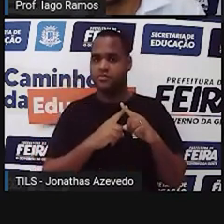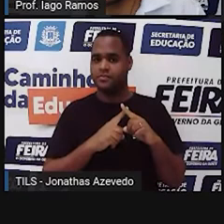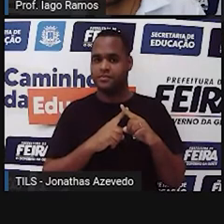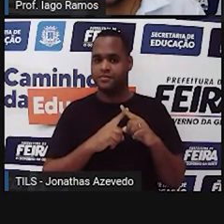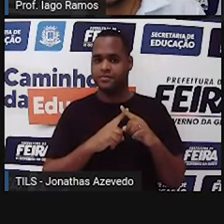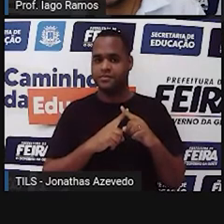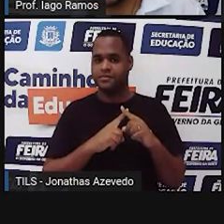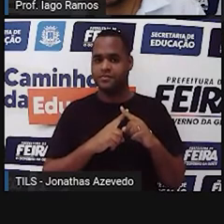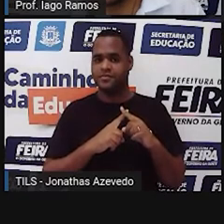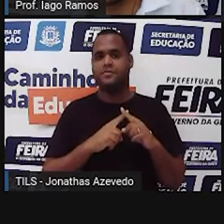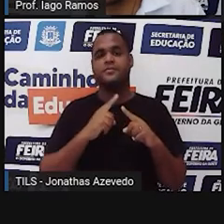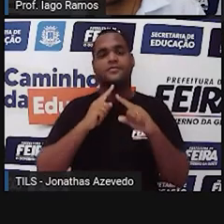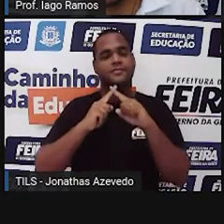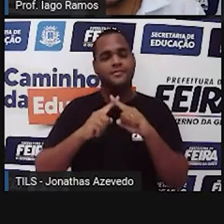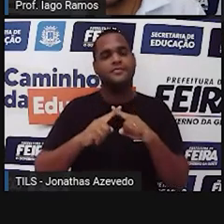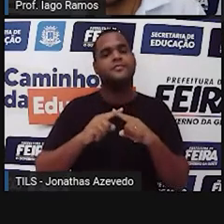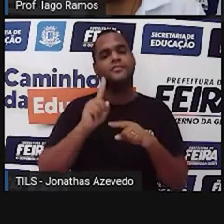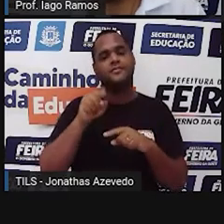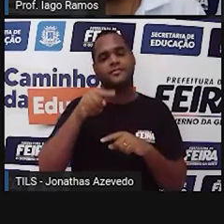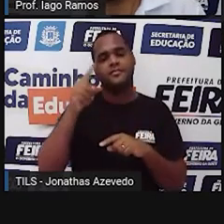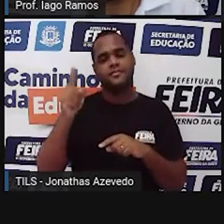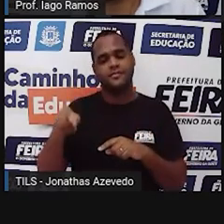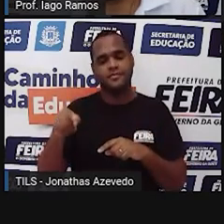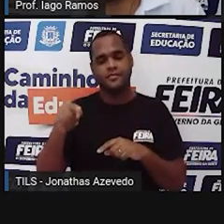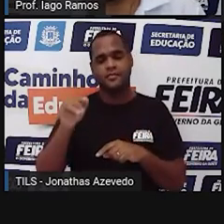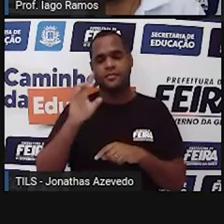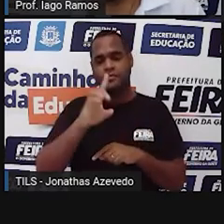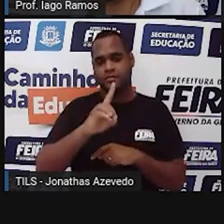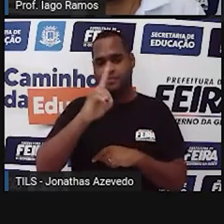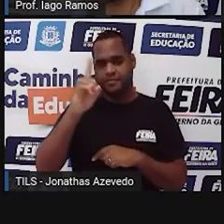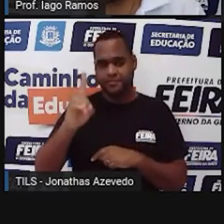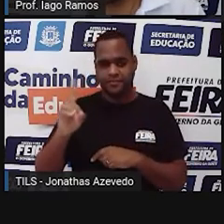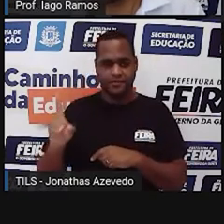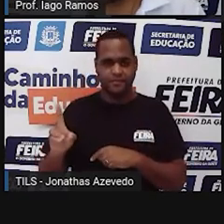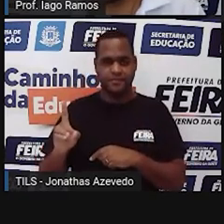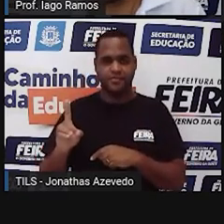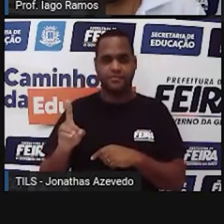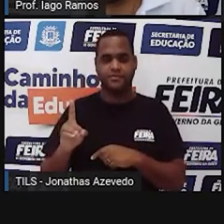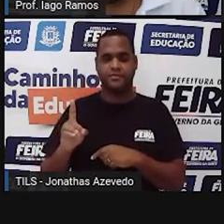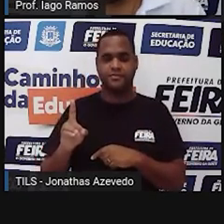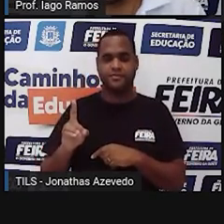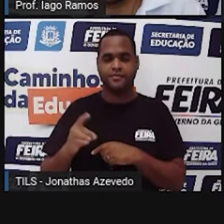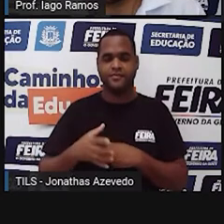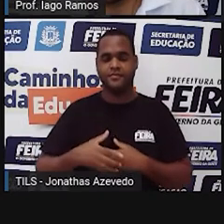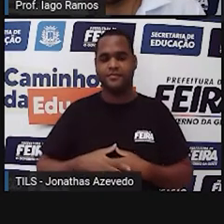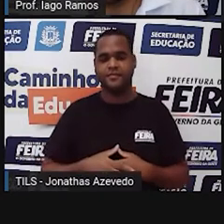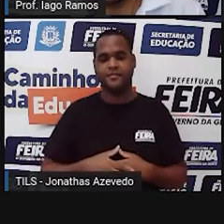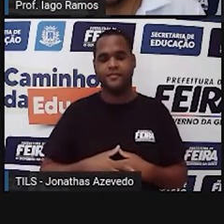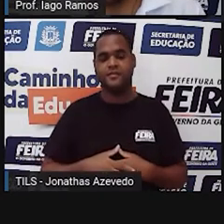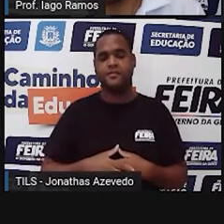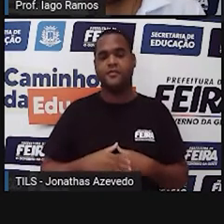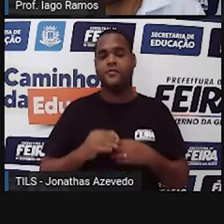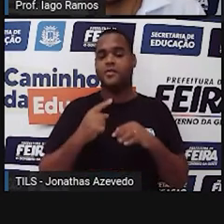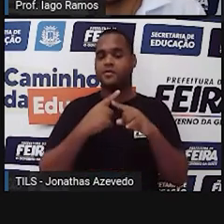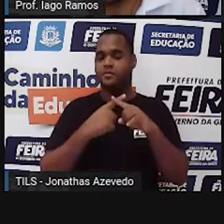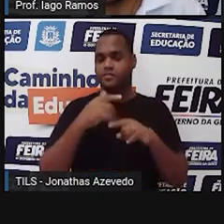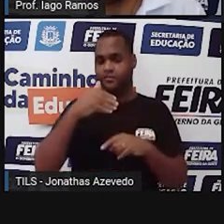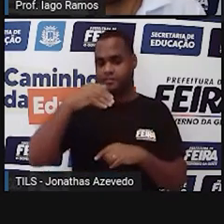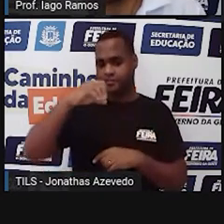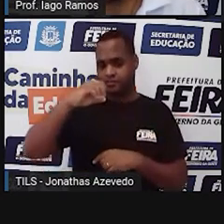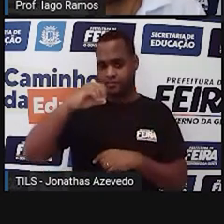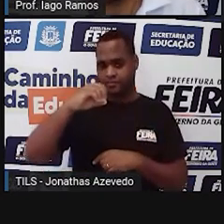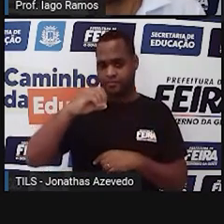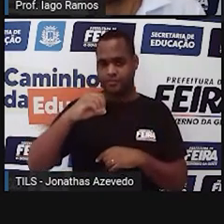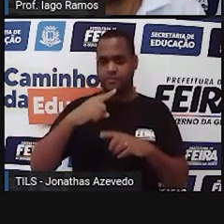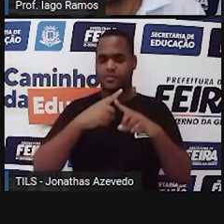pulinhos para a direita. E quando você dá esses dois pulinhos para a direita, você faz vezes 10 e